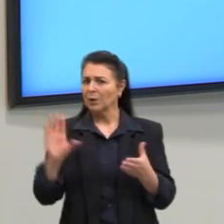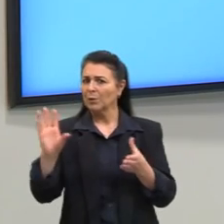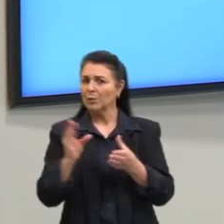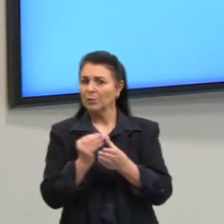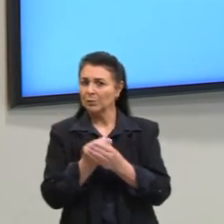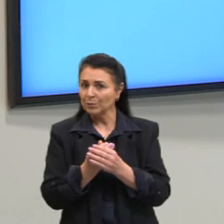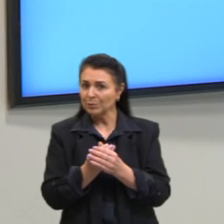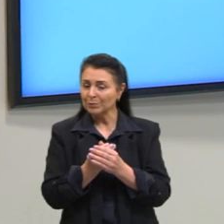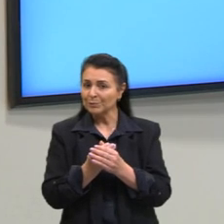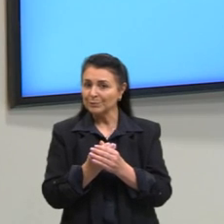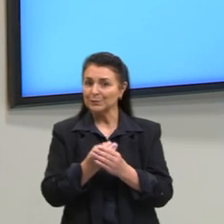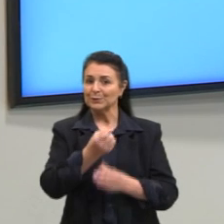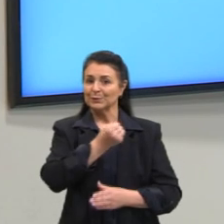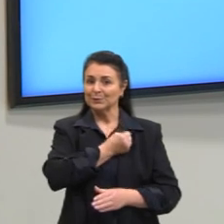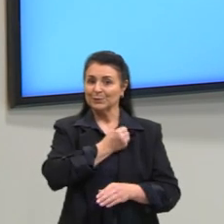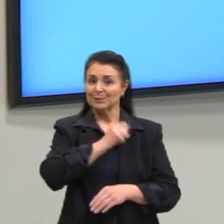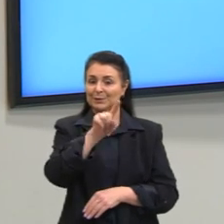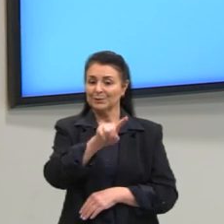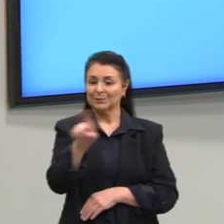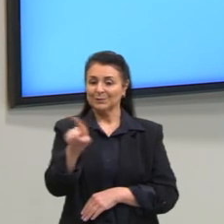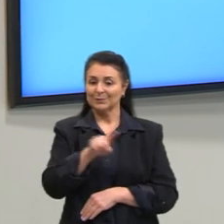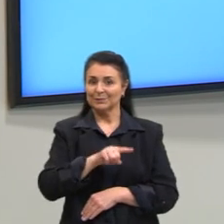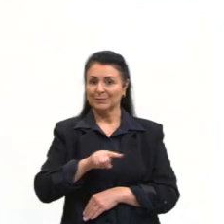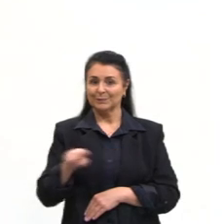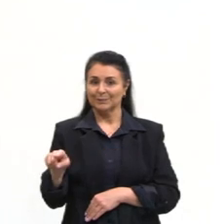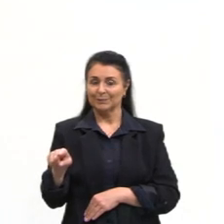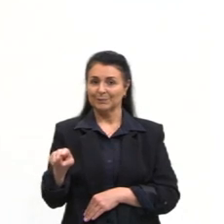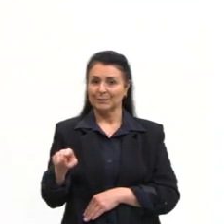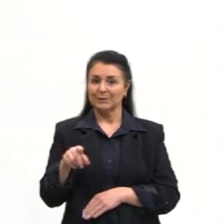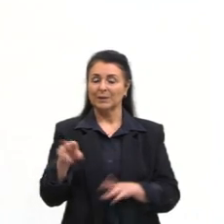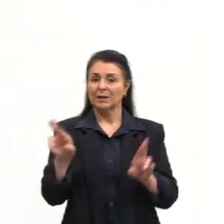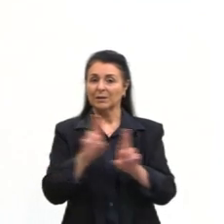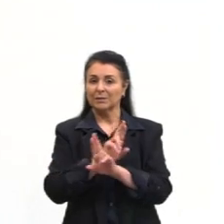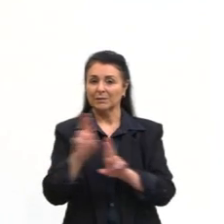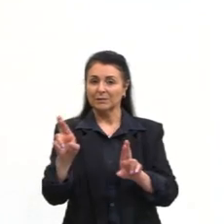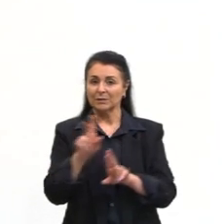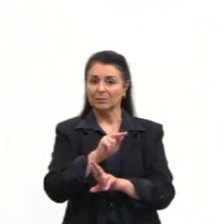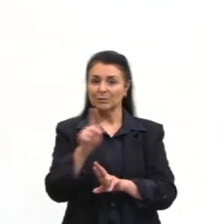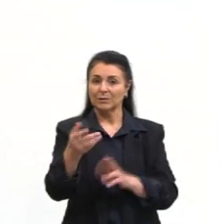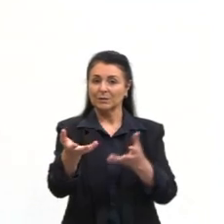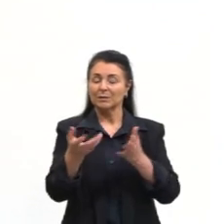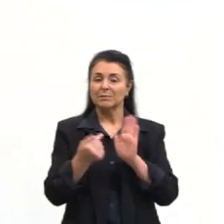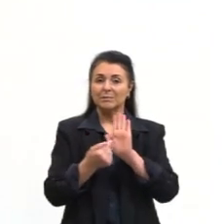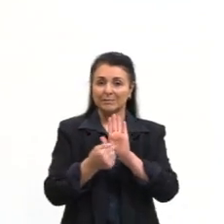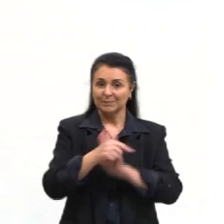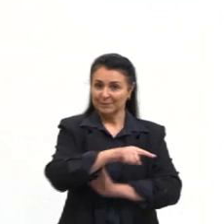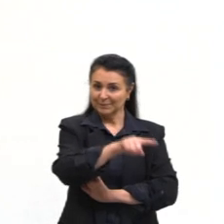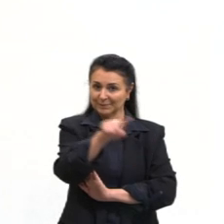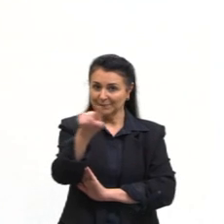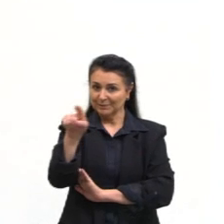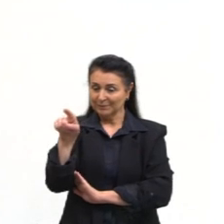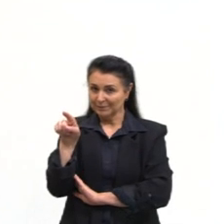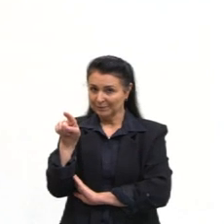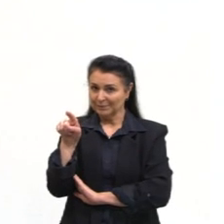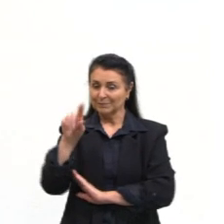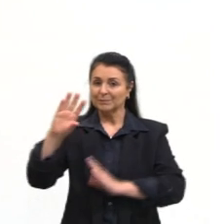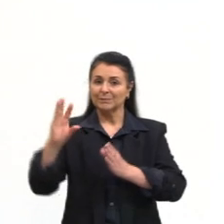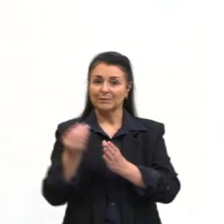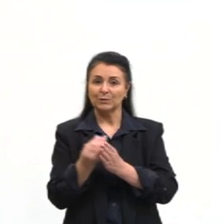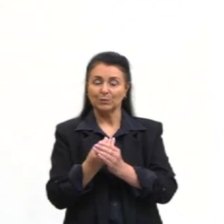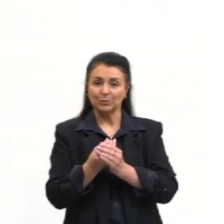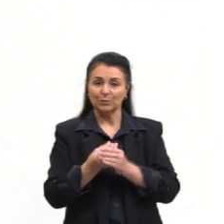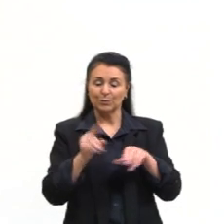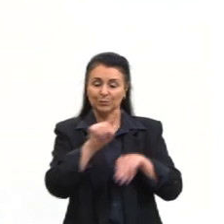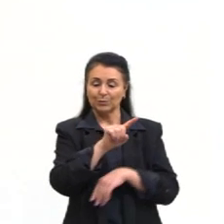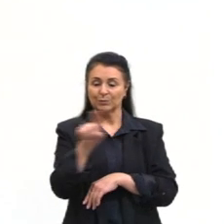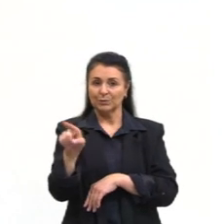números inteiros. dos aqui é essa relação que eu queria estabelecer com vocês, em relação ao conjunto dos inteiros com o